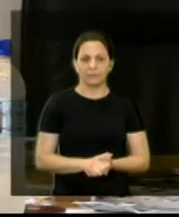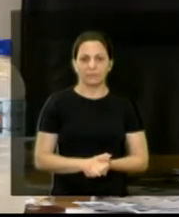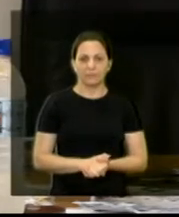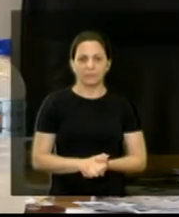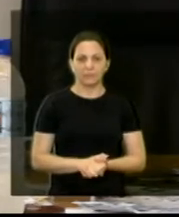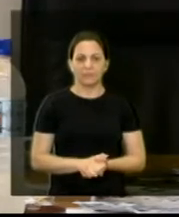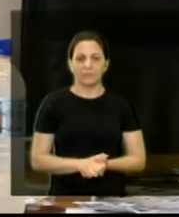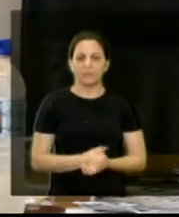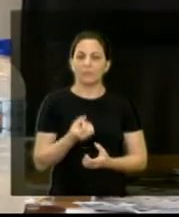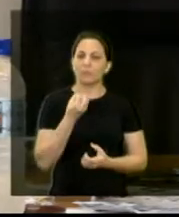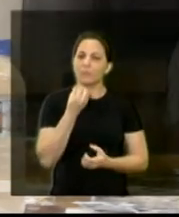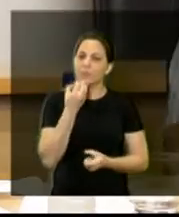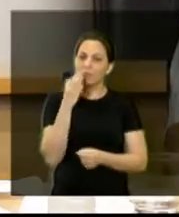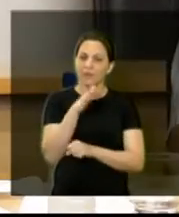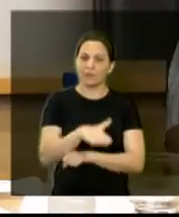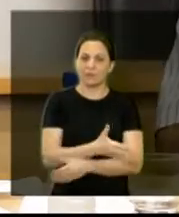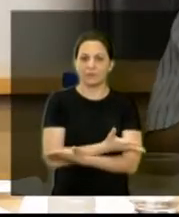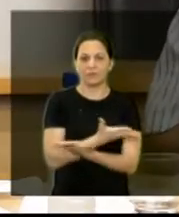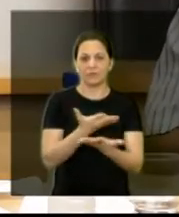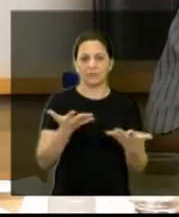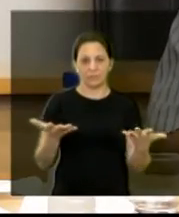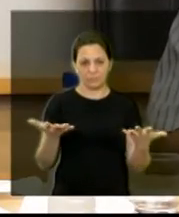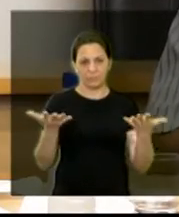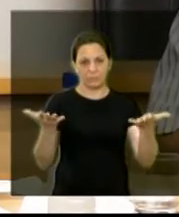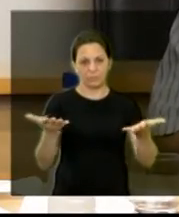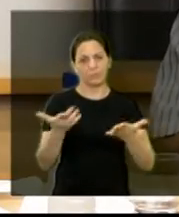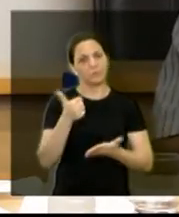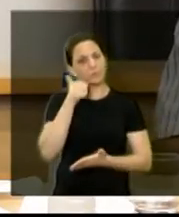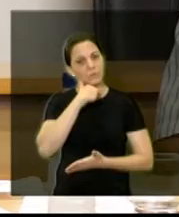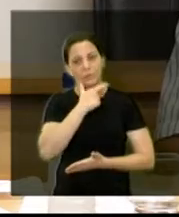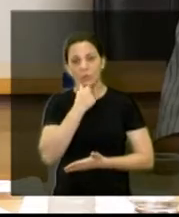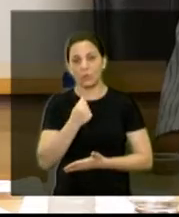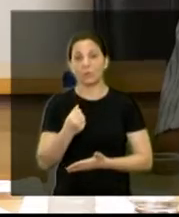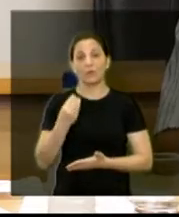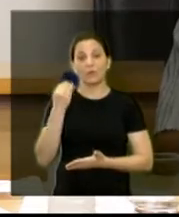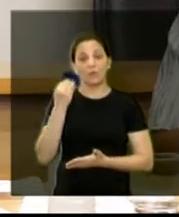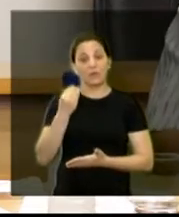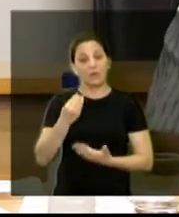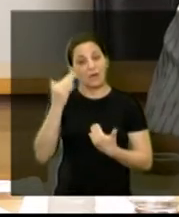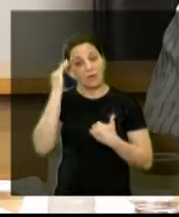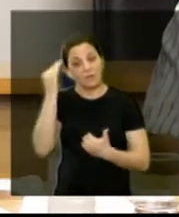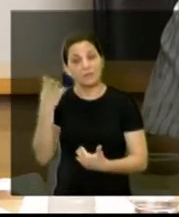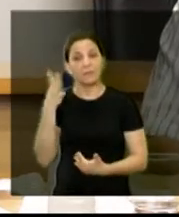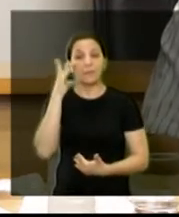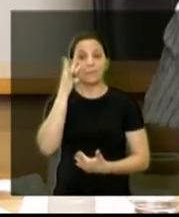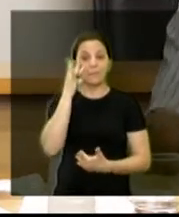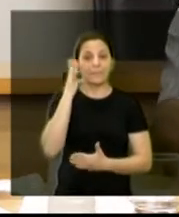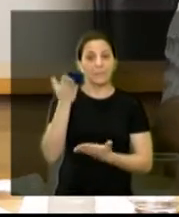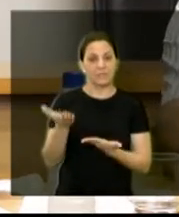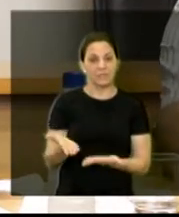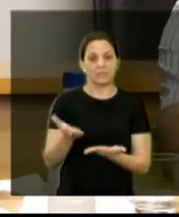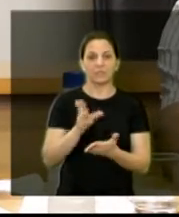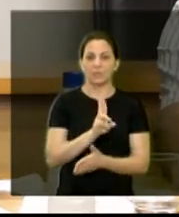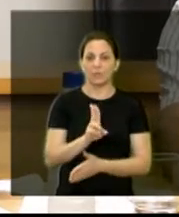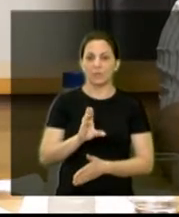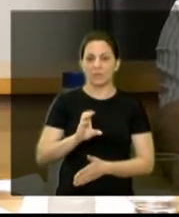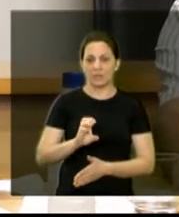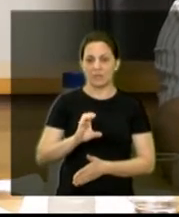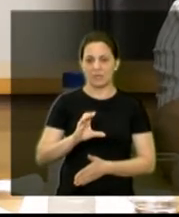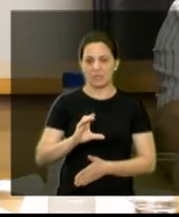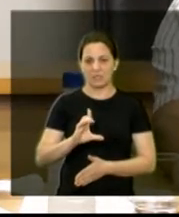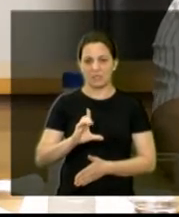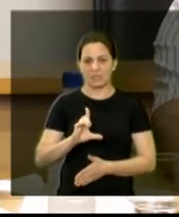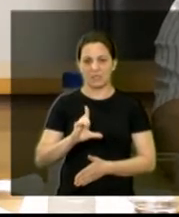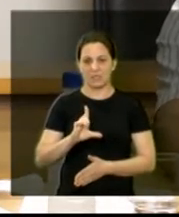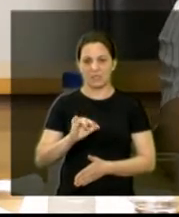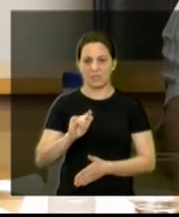Bom, boa tarde a todos, a todas. Obrigado pela presença. Em nome da Cecília, que é a secretária que